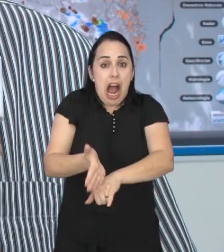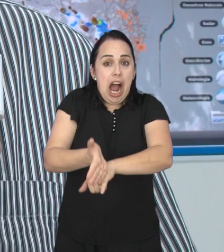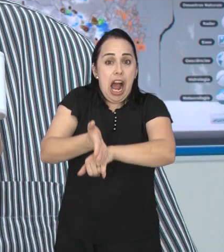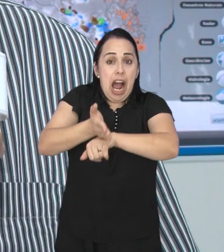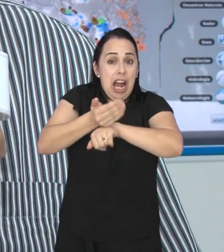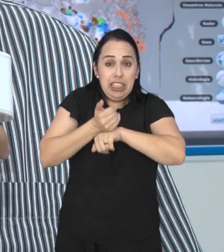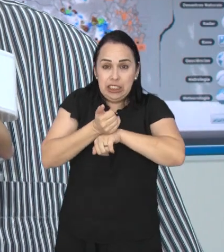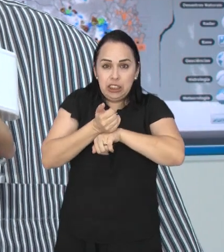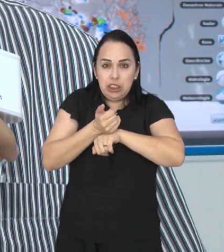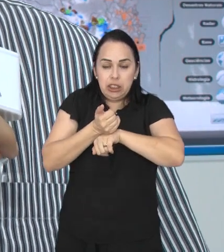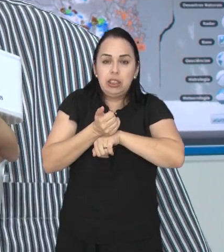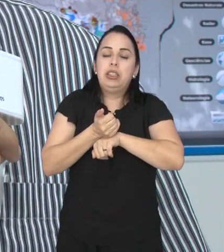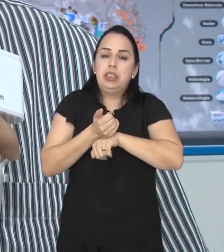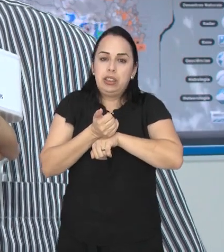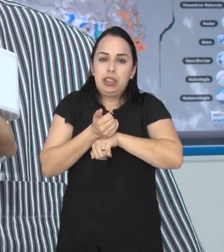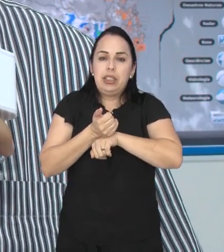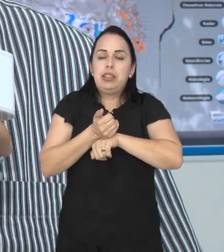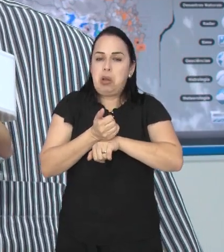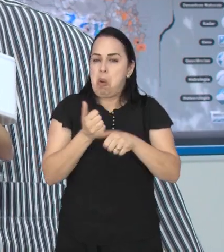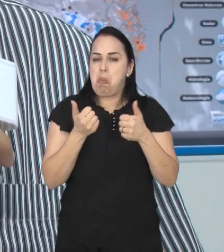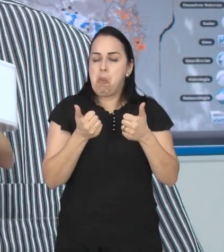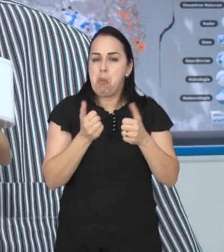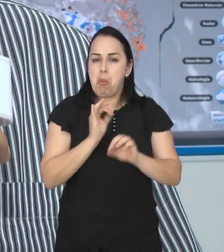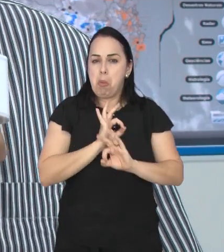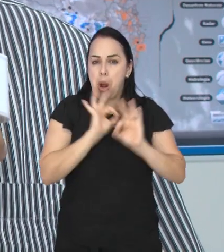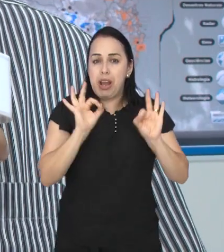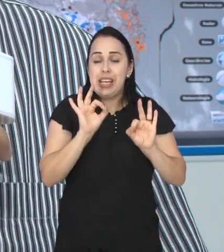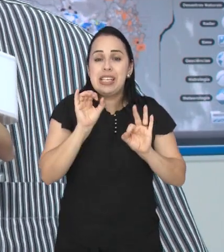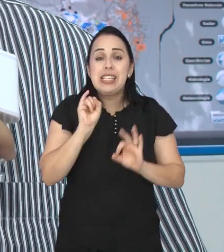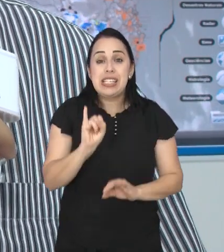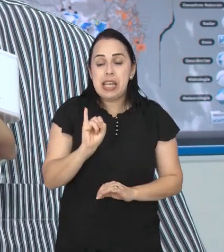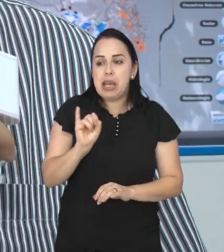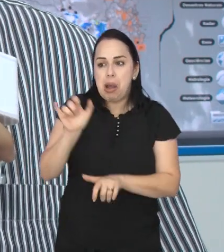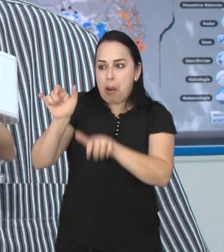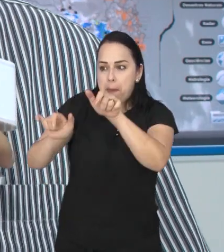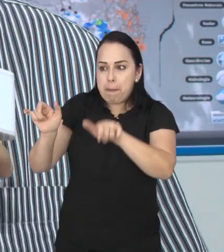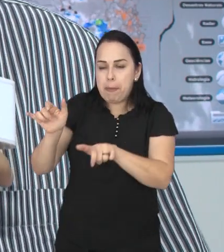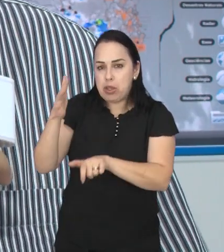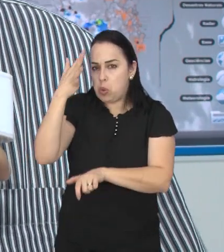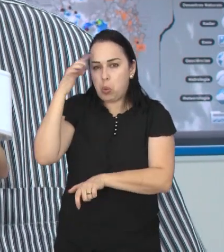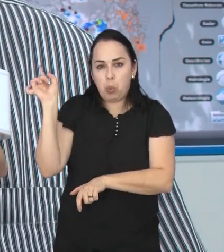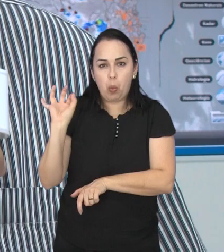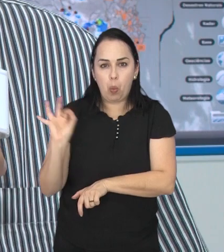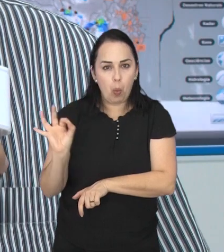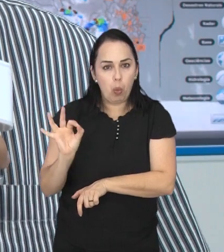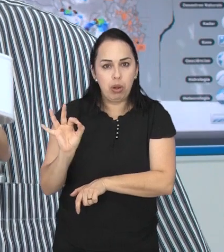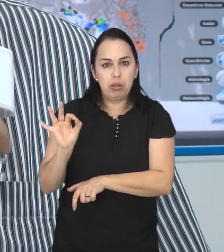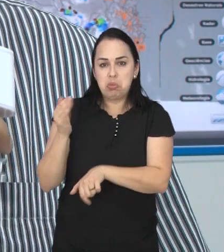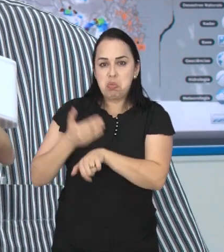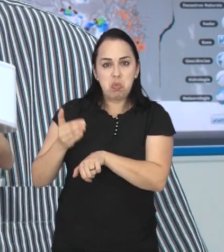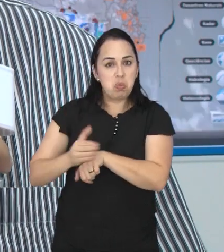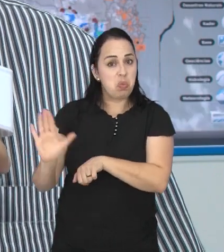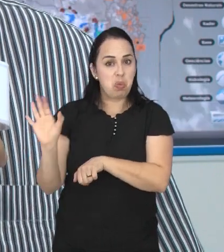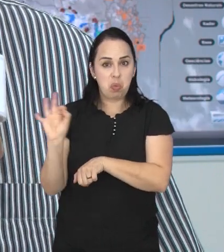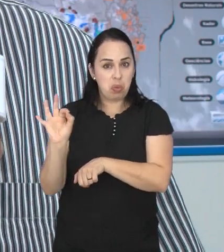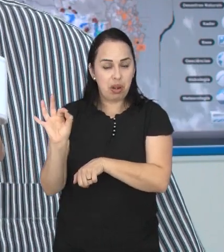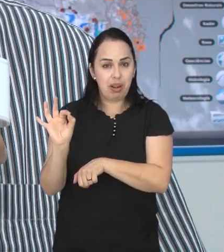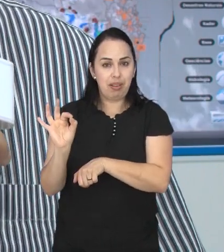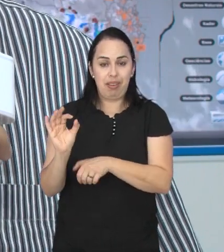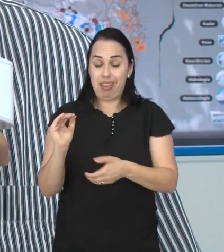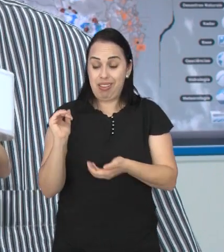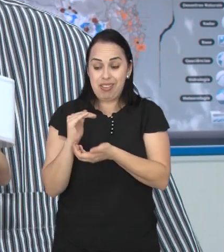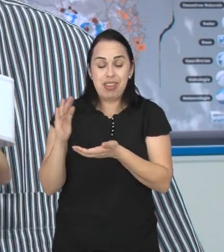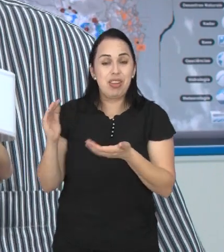antecedência satisfatória, sendo que a população não seja treinada, a defesa civil